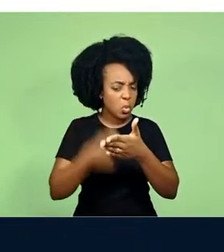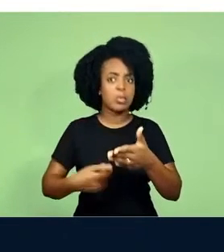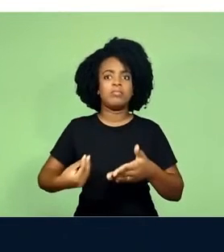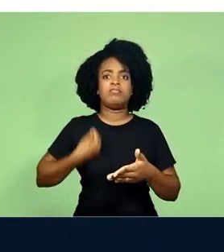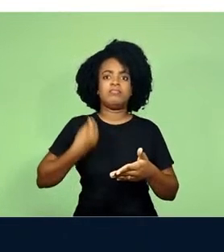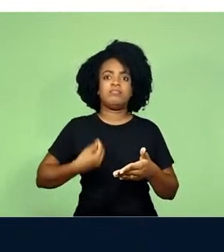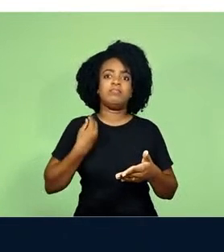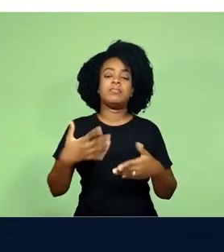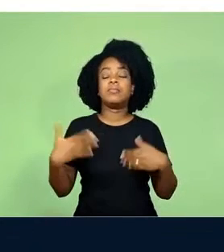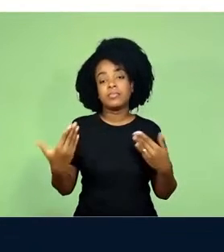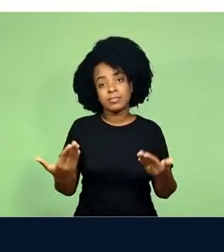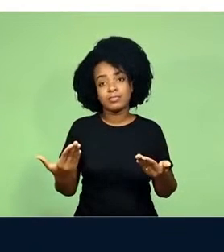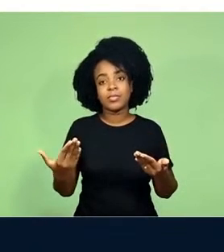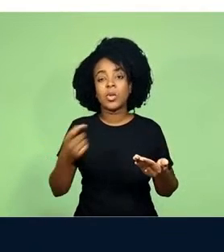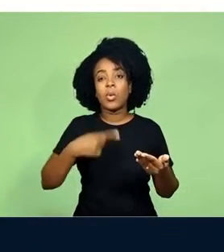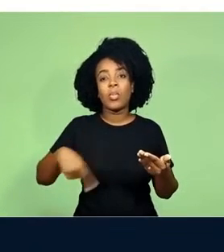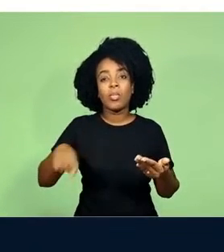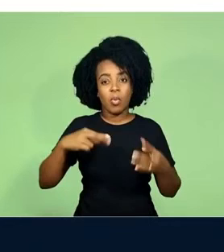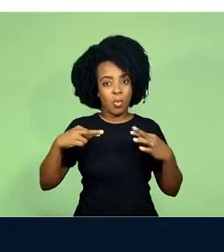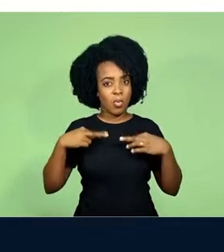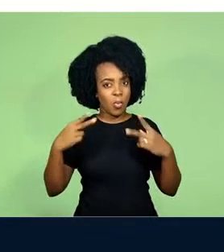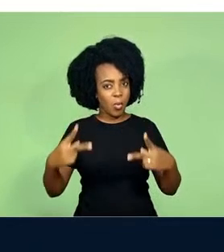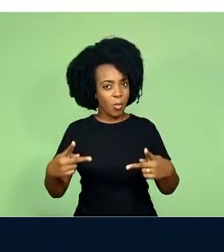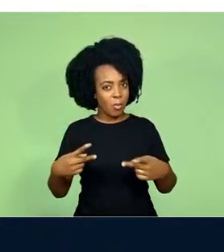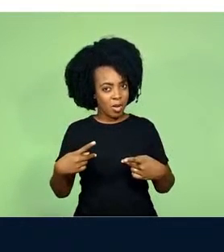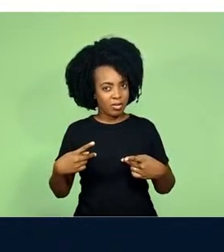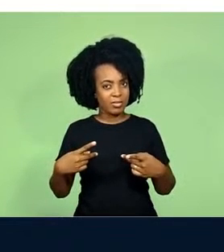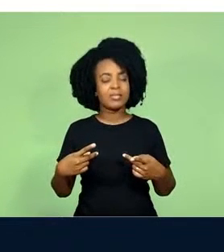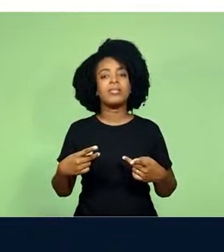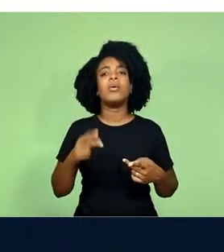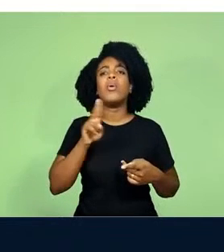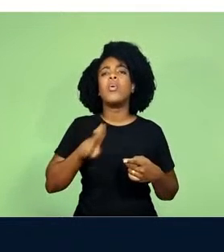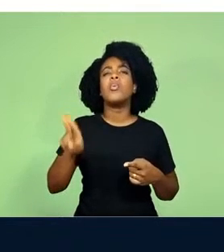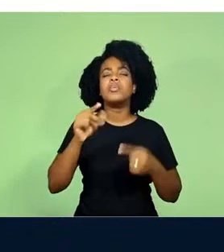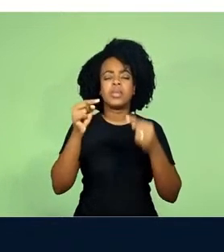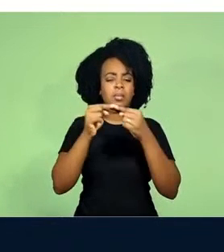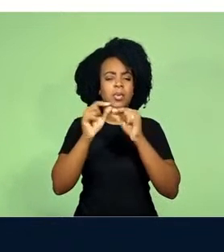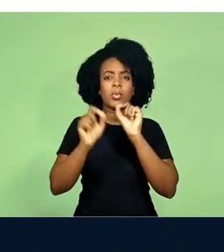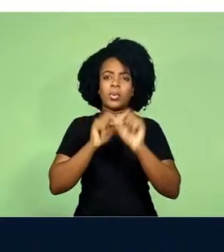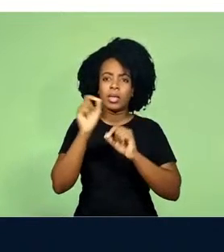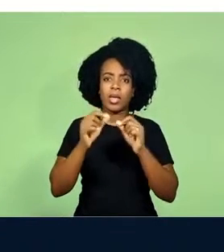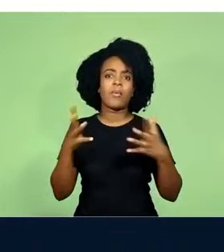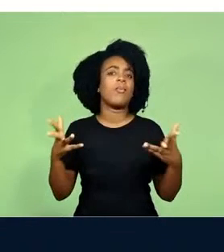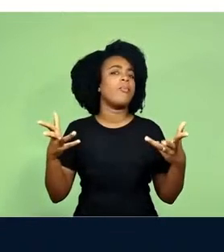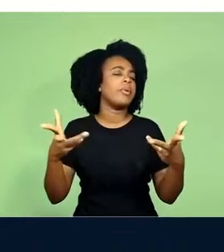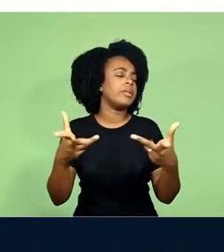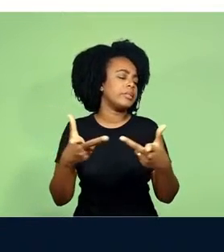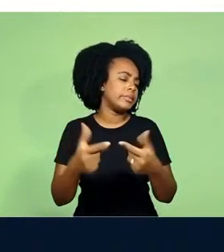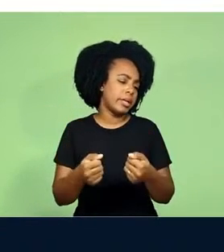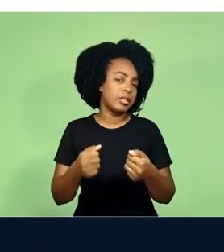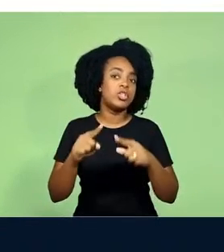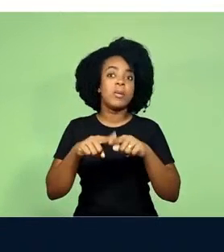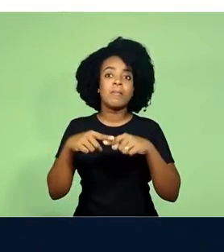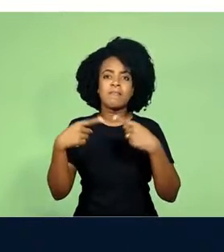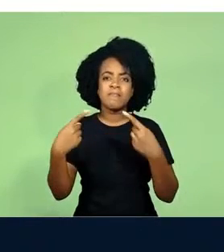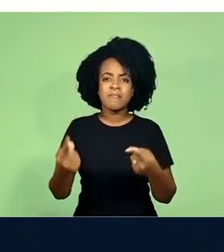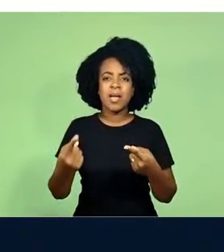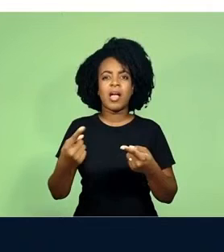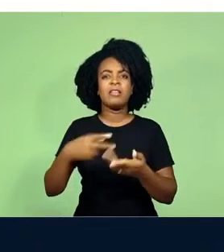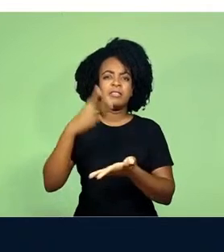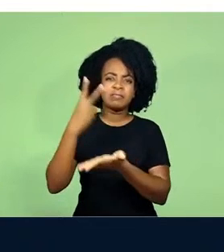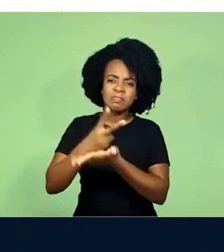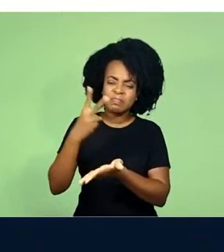pela sobrevivência. Normalmente, usamos o termo humano para apenas as virtudes humanas, né? E não para os seus